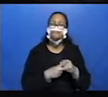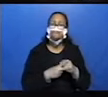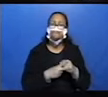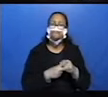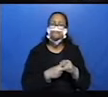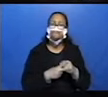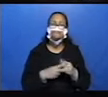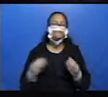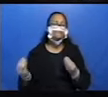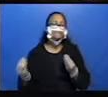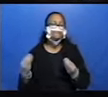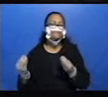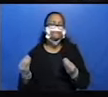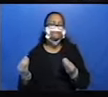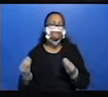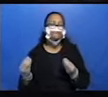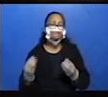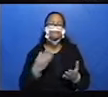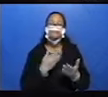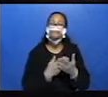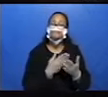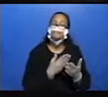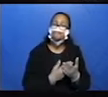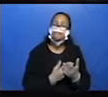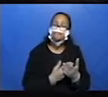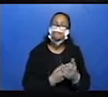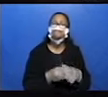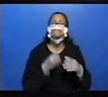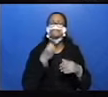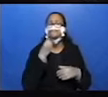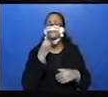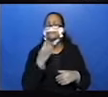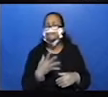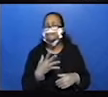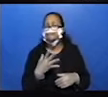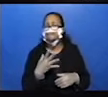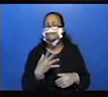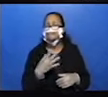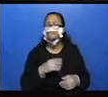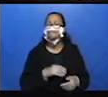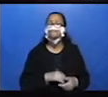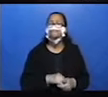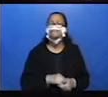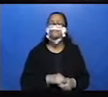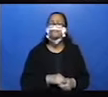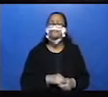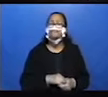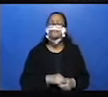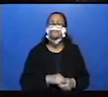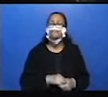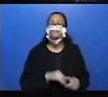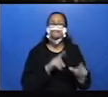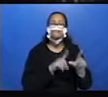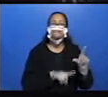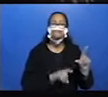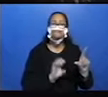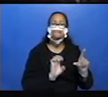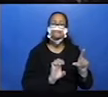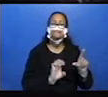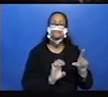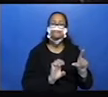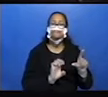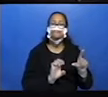de modo. Ele estudou muito bem. De que maneira que ele estudou? Ele estudou bem. Na letra E.